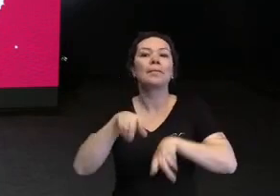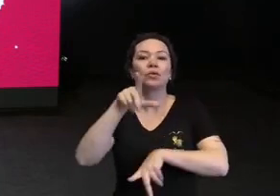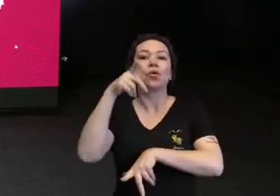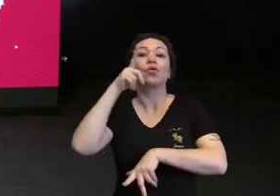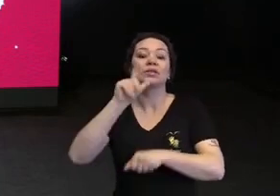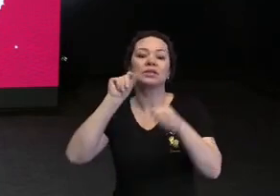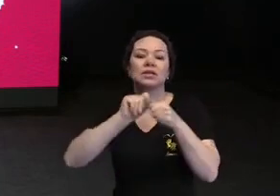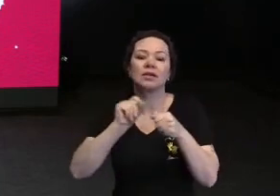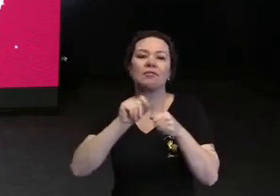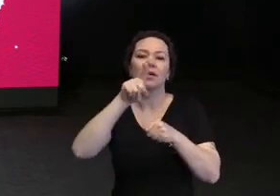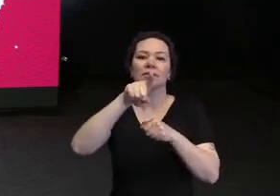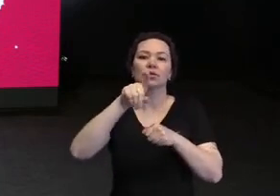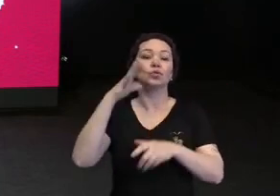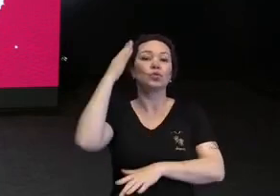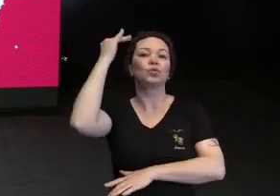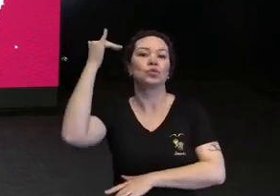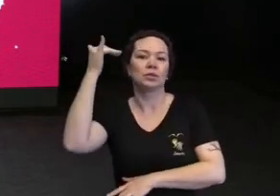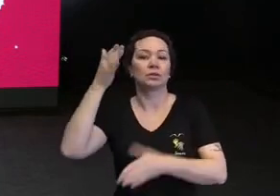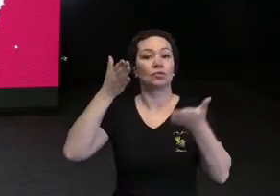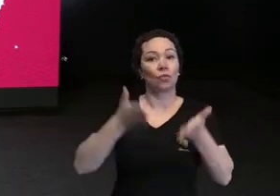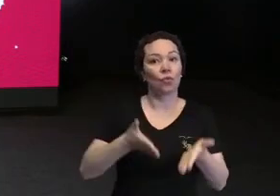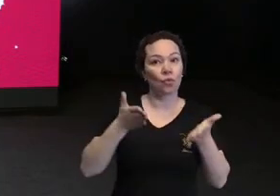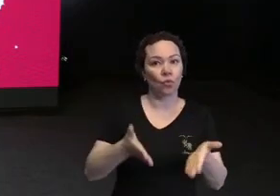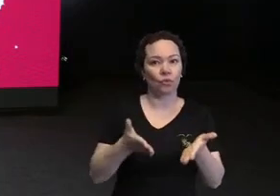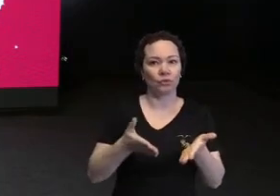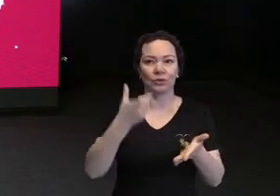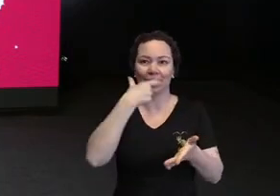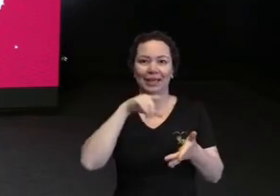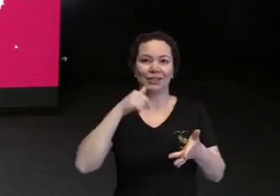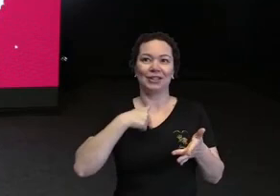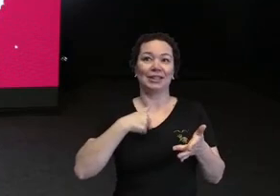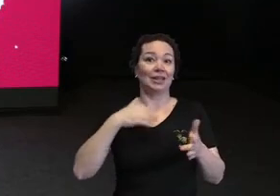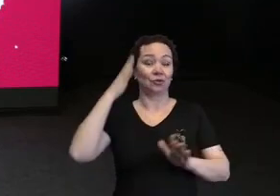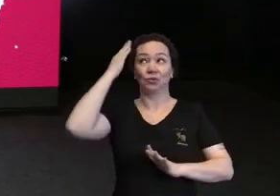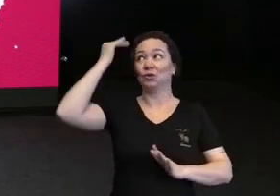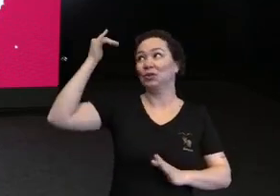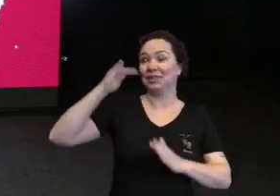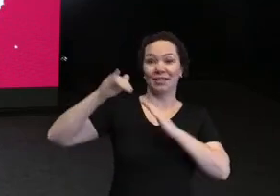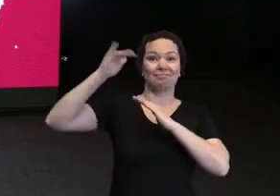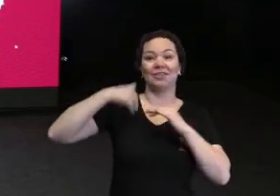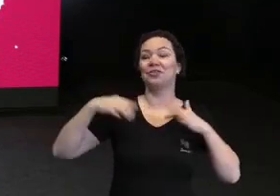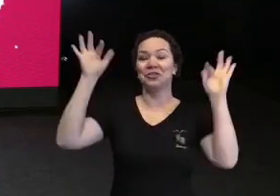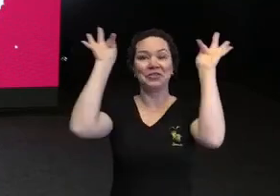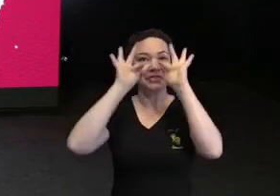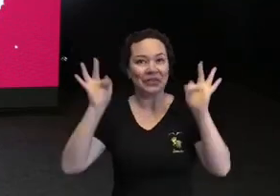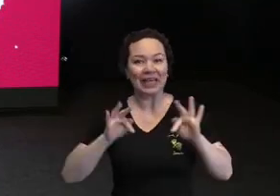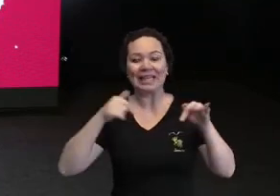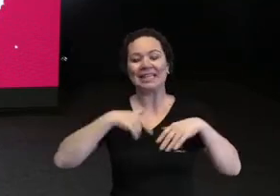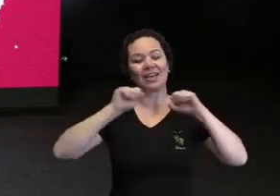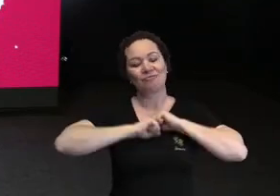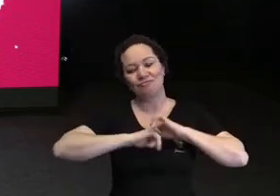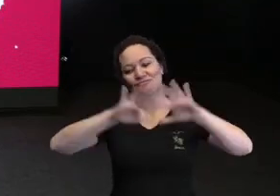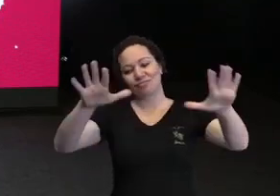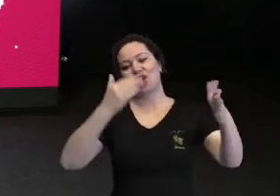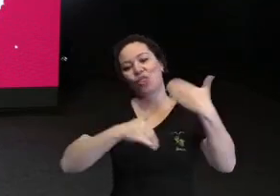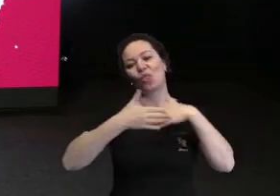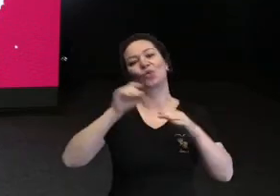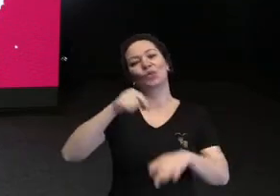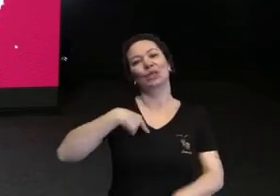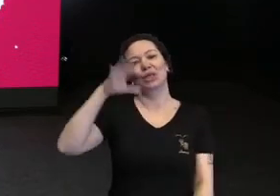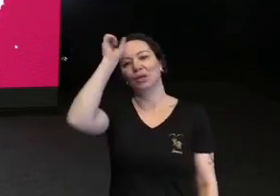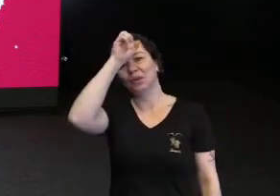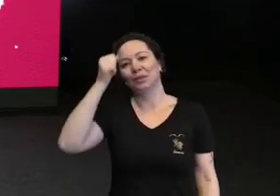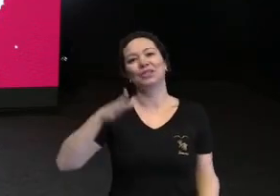tem de conseguir fazer sucesso. Hoje, eu acho que eu estou no meu ágio de sucesso, estou muito feliz aqui, dividindo todo o meu conhecimento para